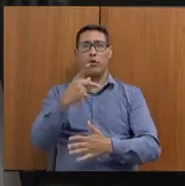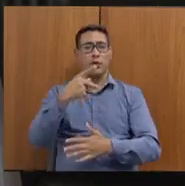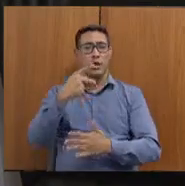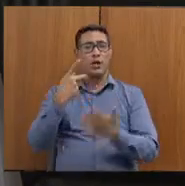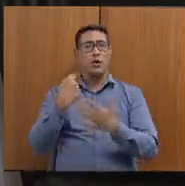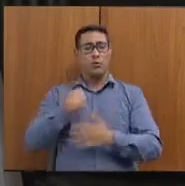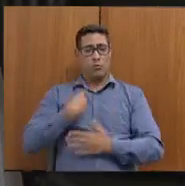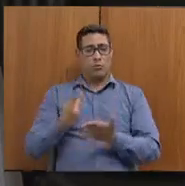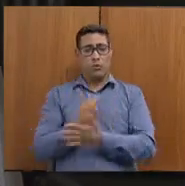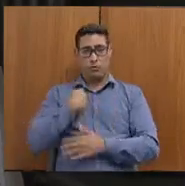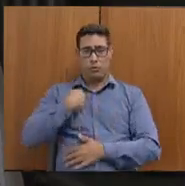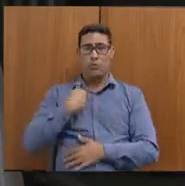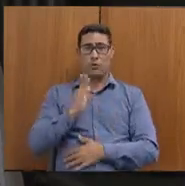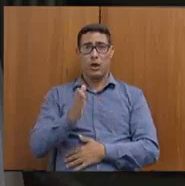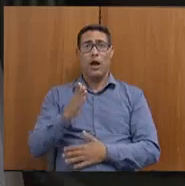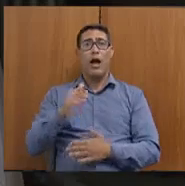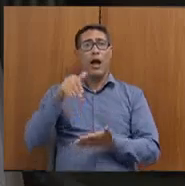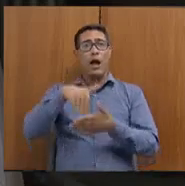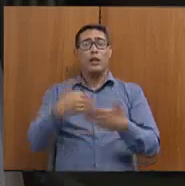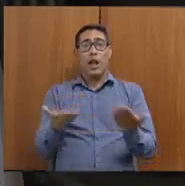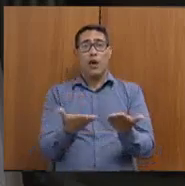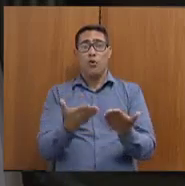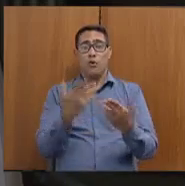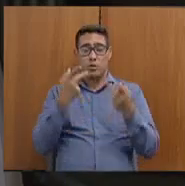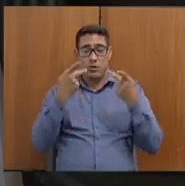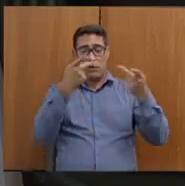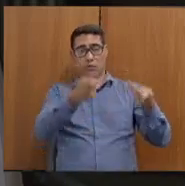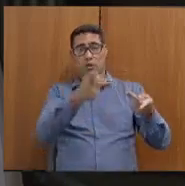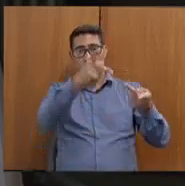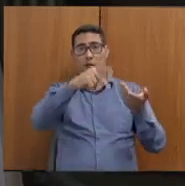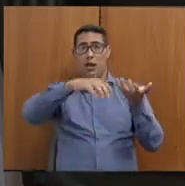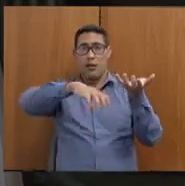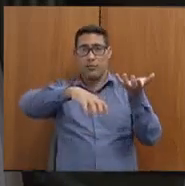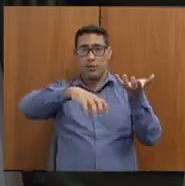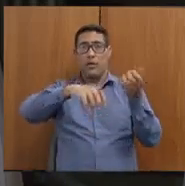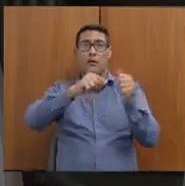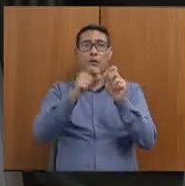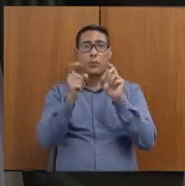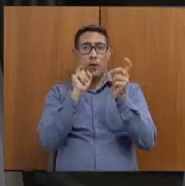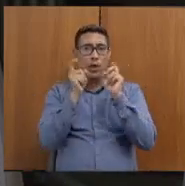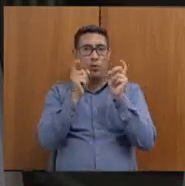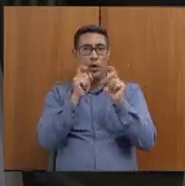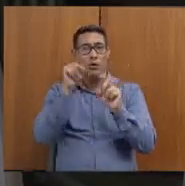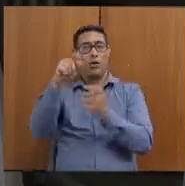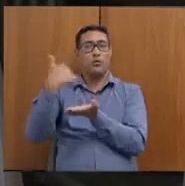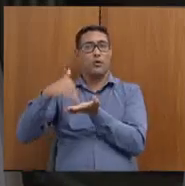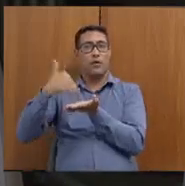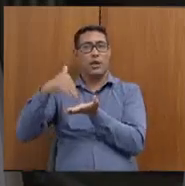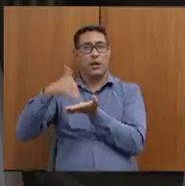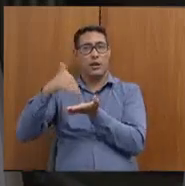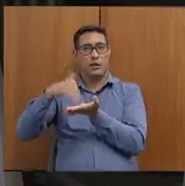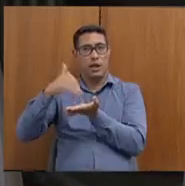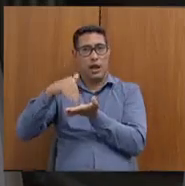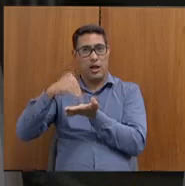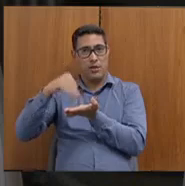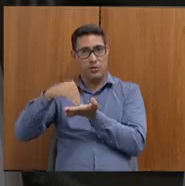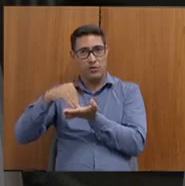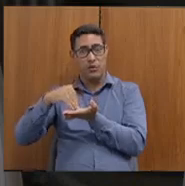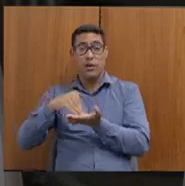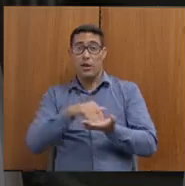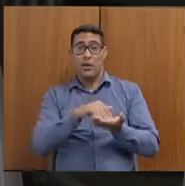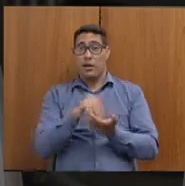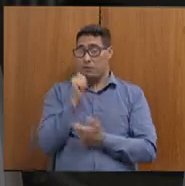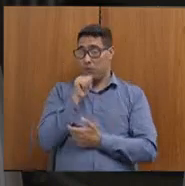hoje, de chegar às vezes na cidade administrativa para fazer uma reunião com o secretário, e a secretária, do secretário,